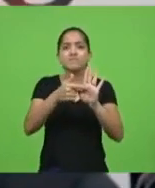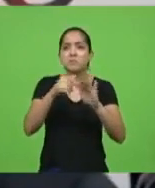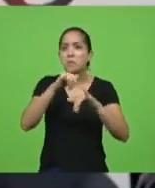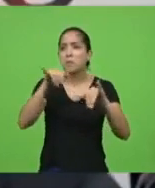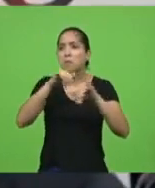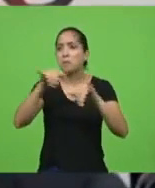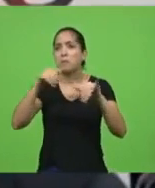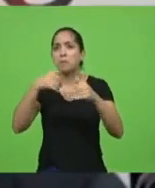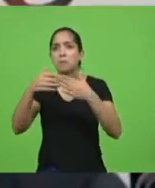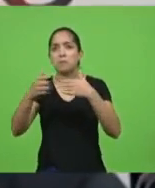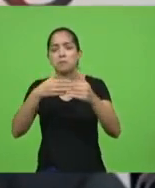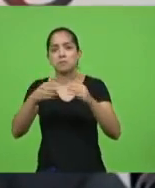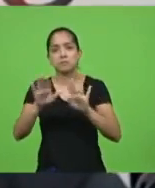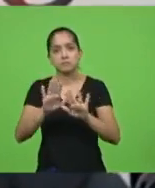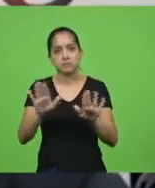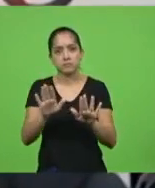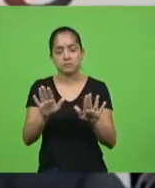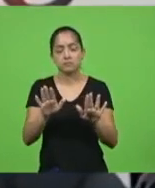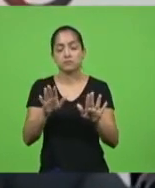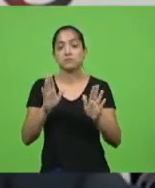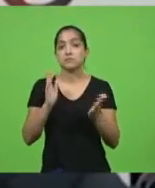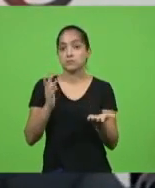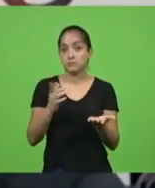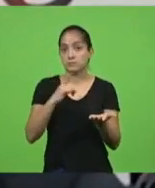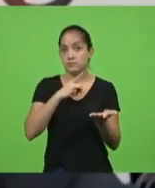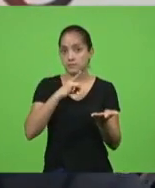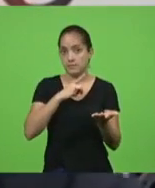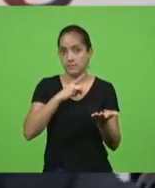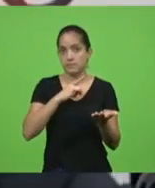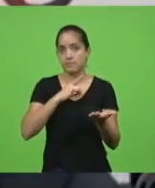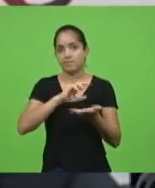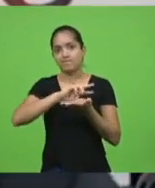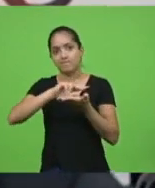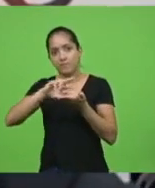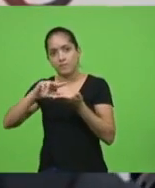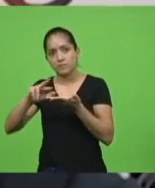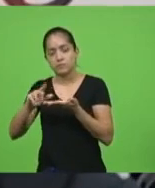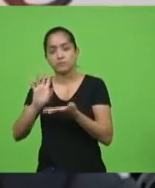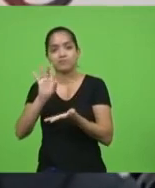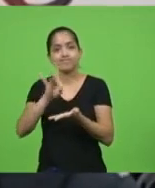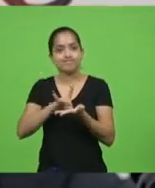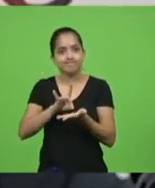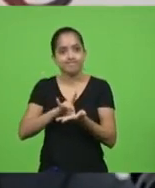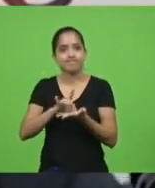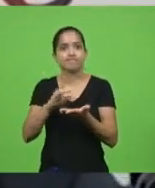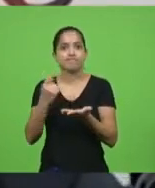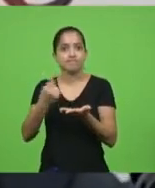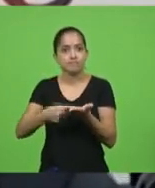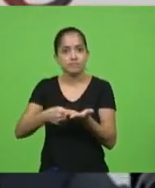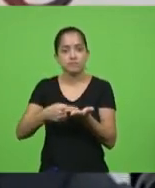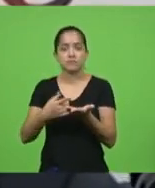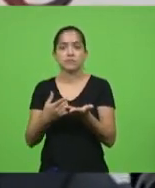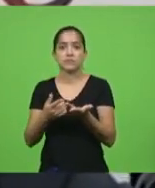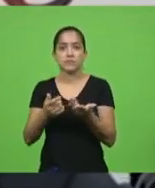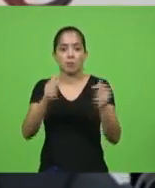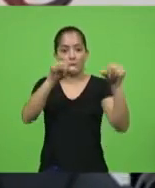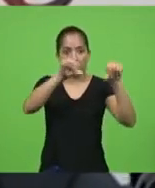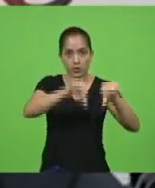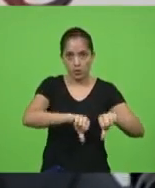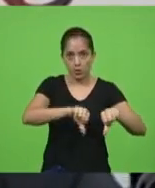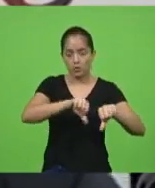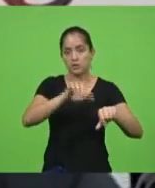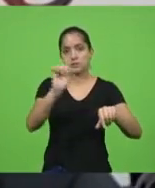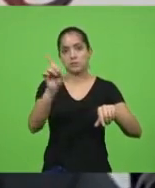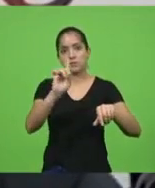ventos, nós já temos aqui coisas já definidas, nós não somos os piores, a situação é